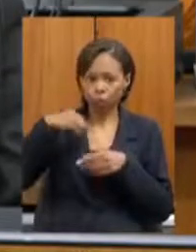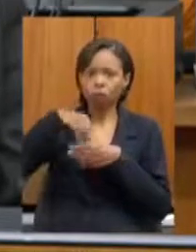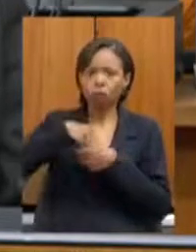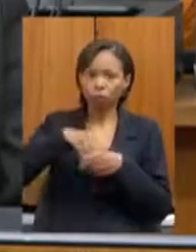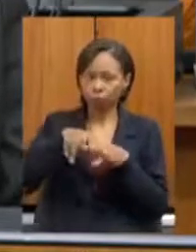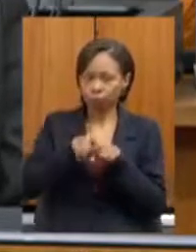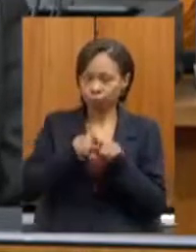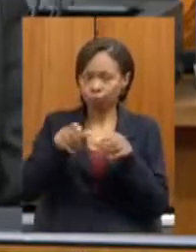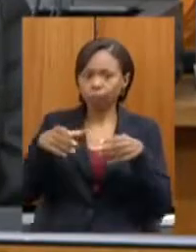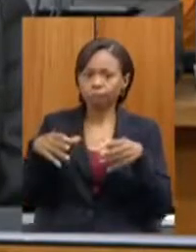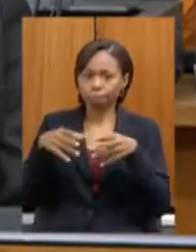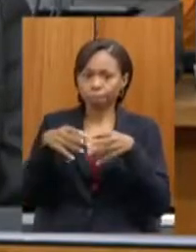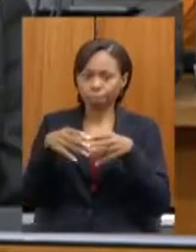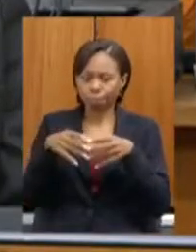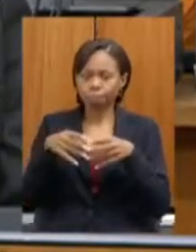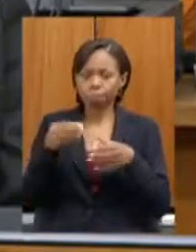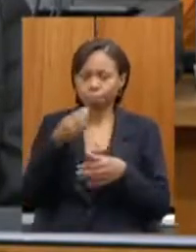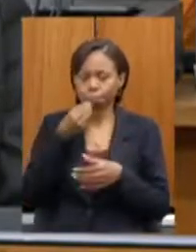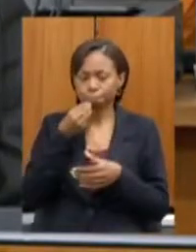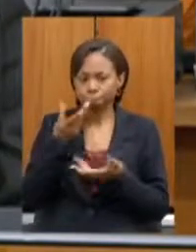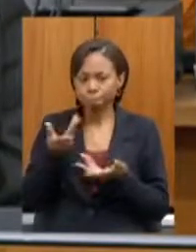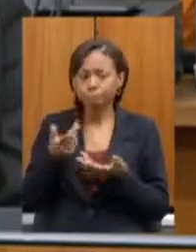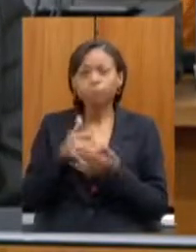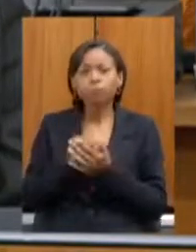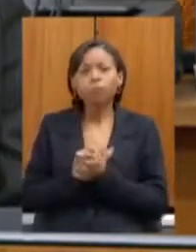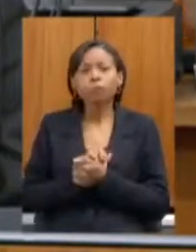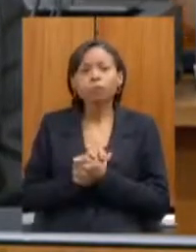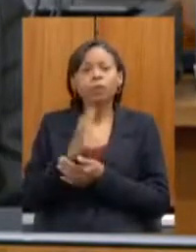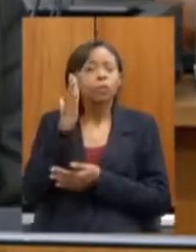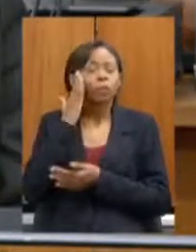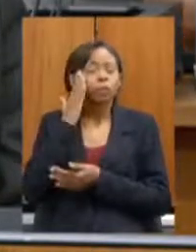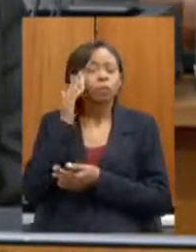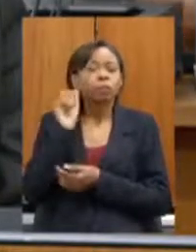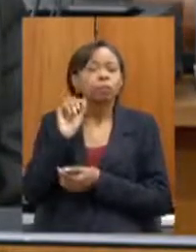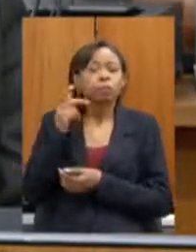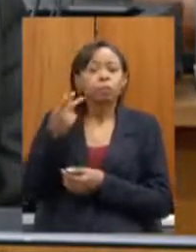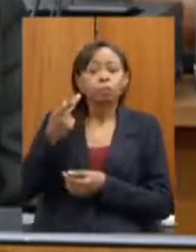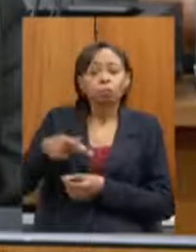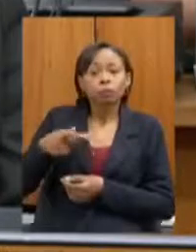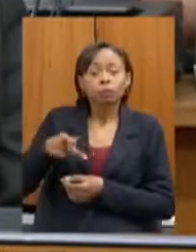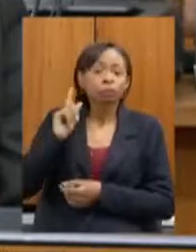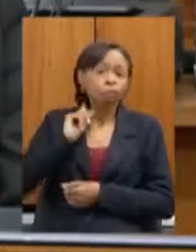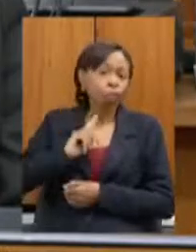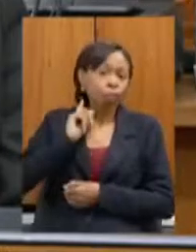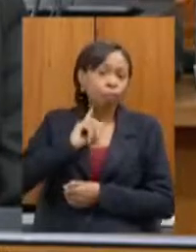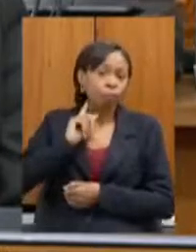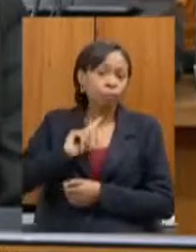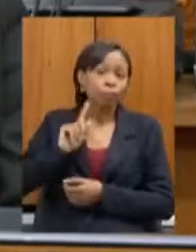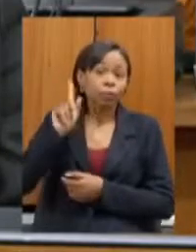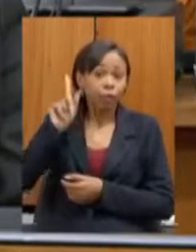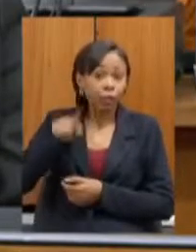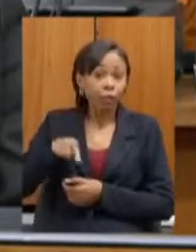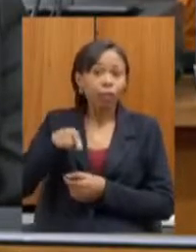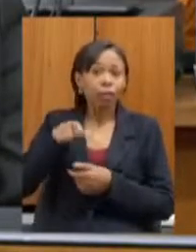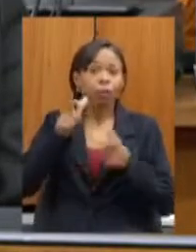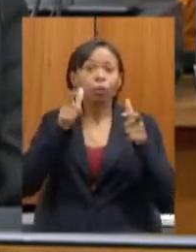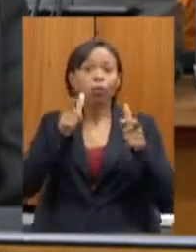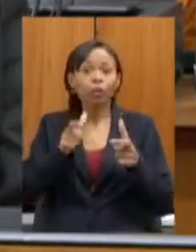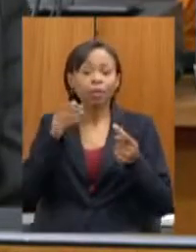e saber que Minas Gerais é referência nesse trabalho